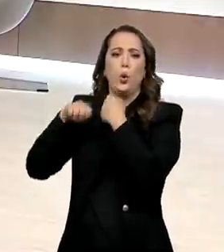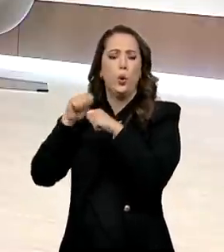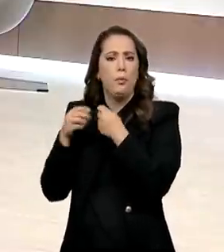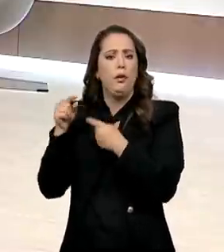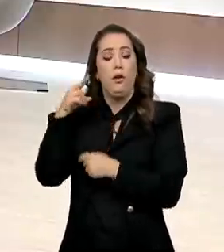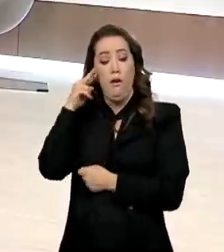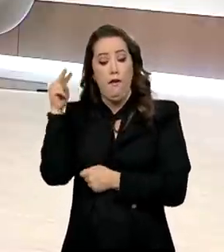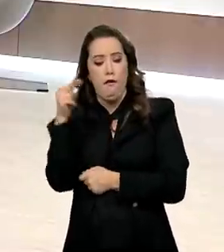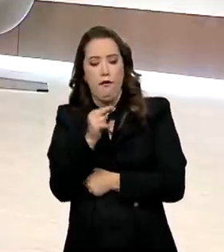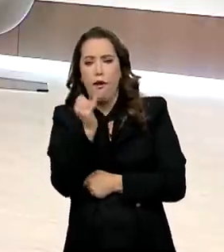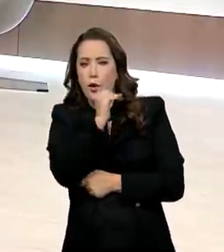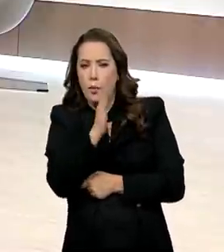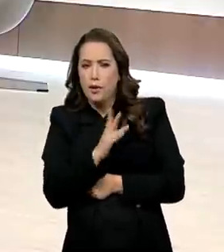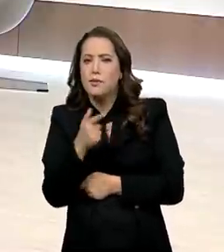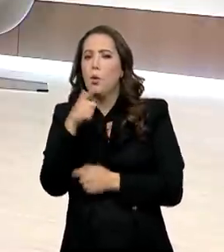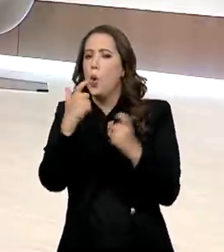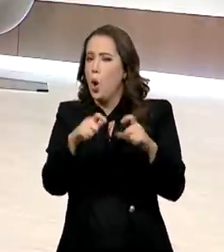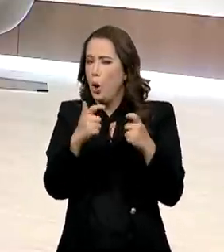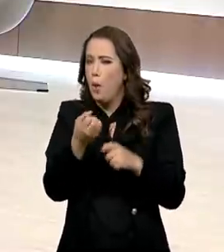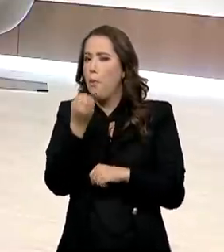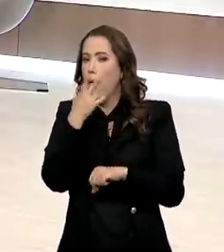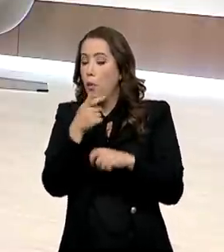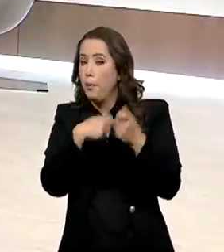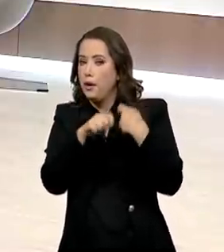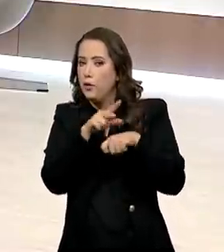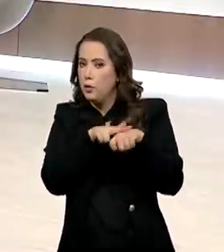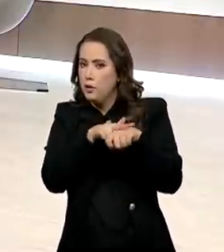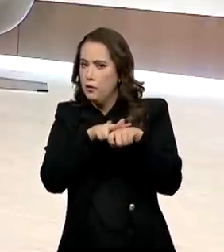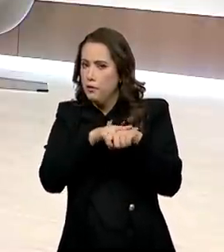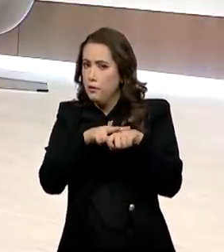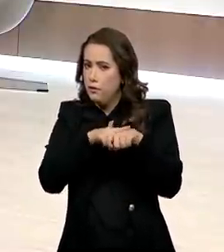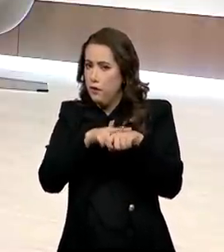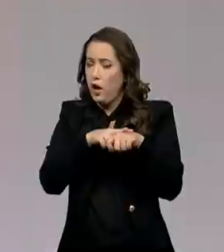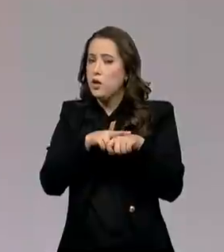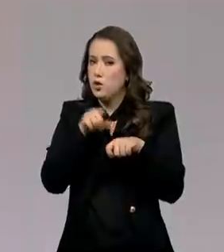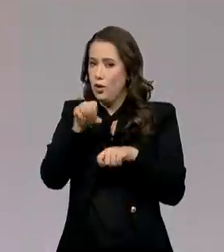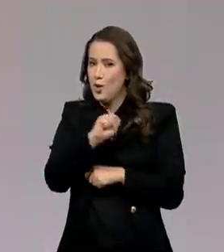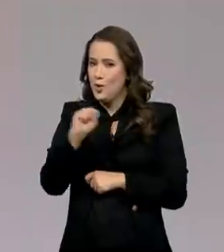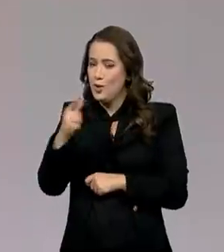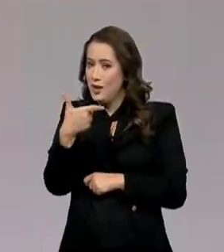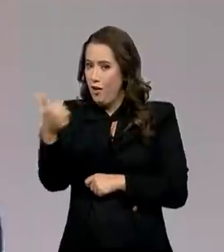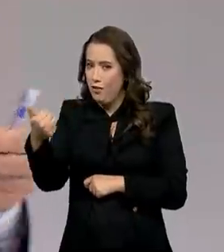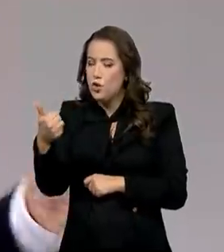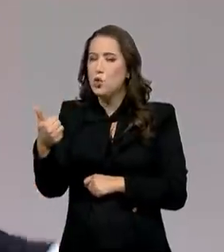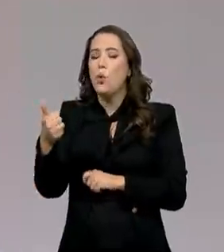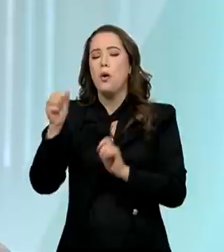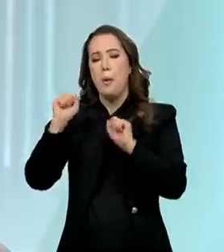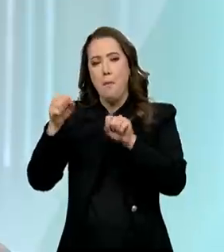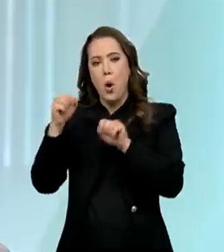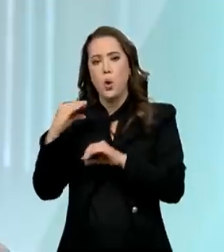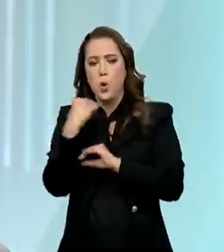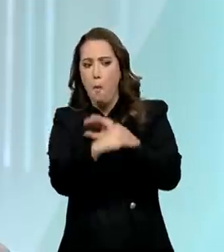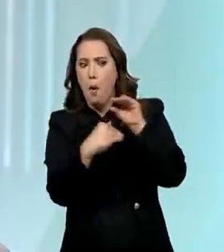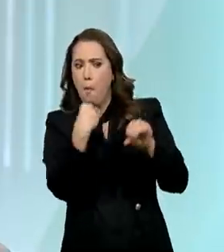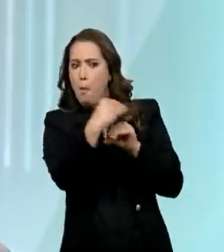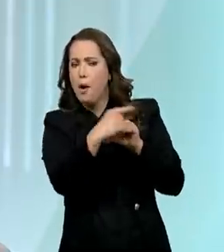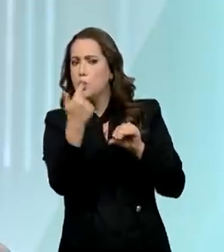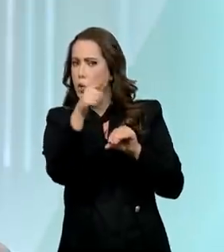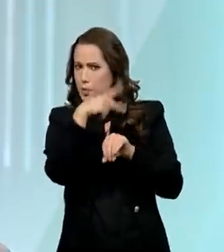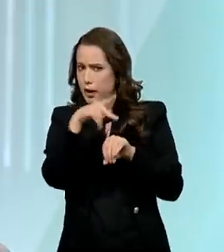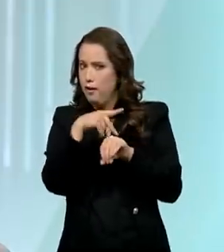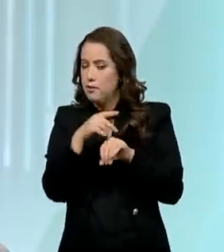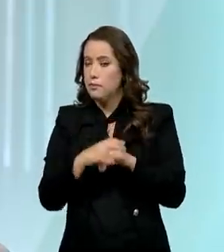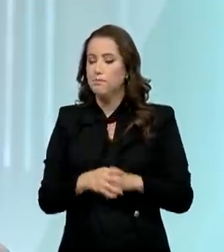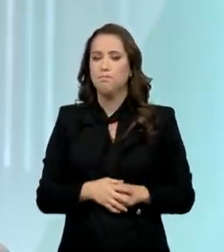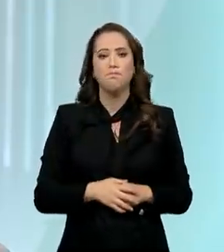um local onde a economia verde vai se desenvolver no século XXI e podem aportar seus recursos? Com certeza,